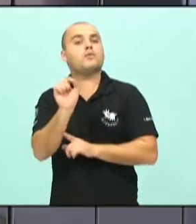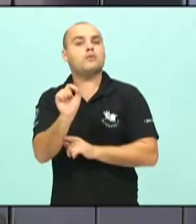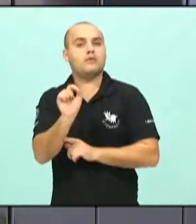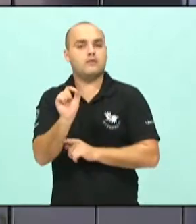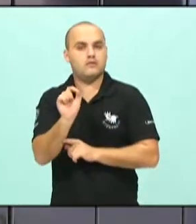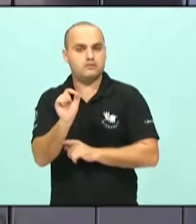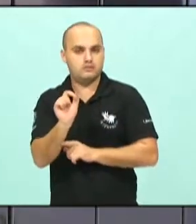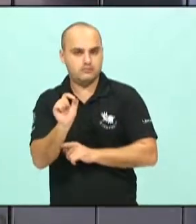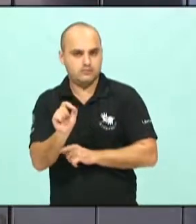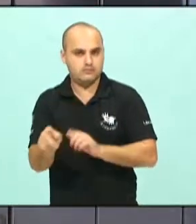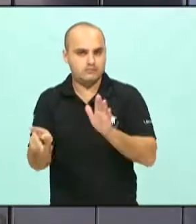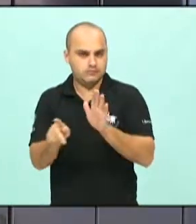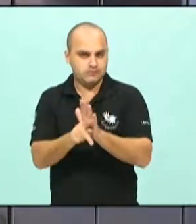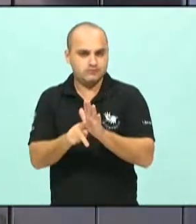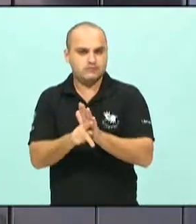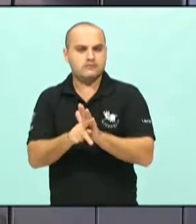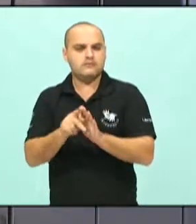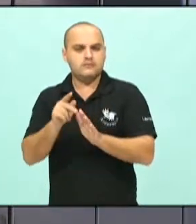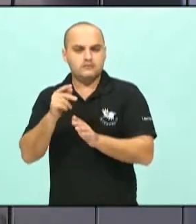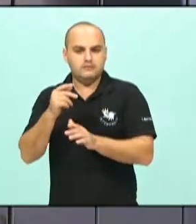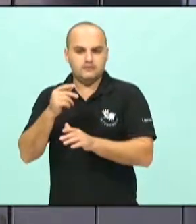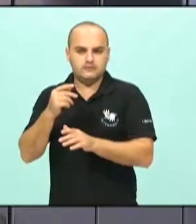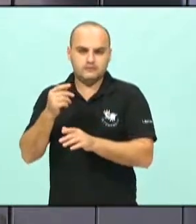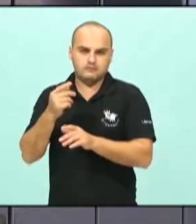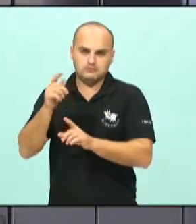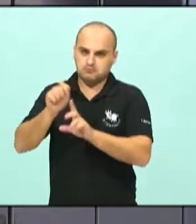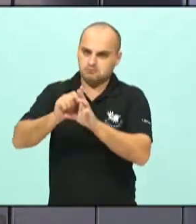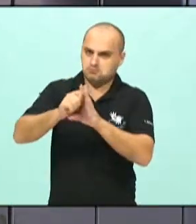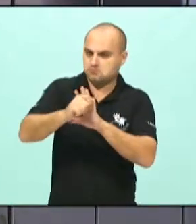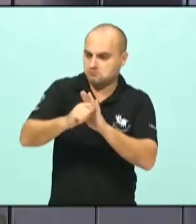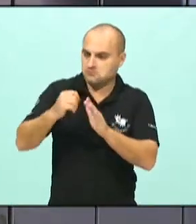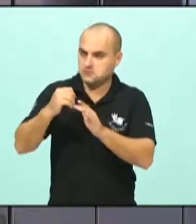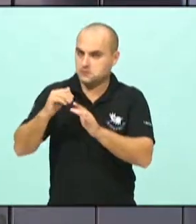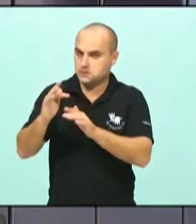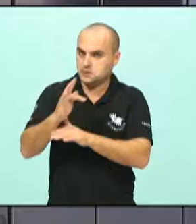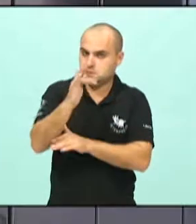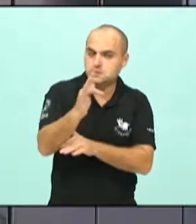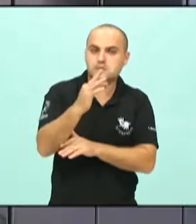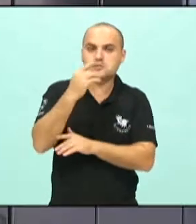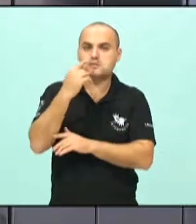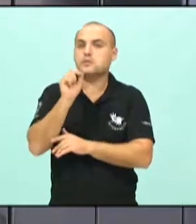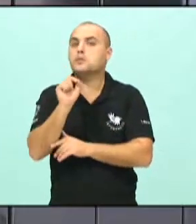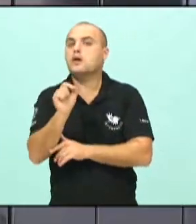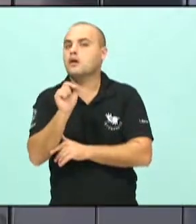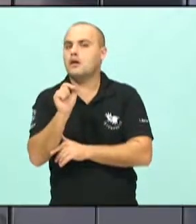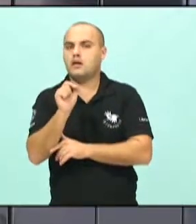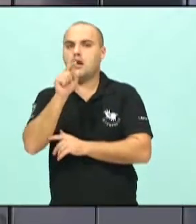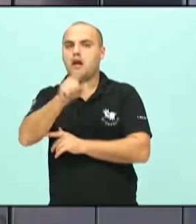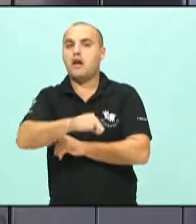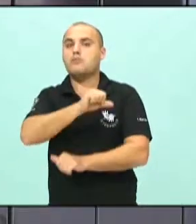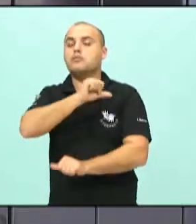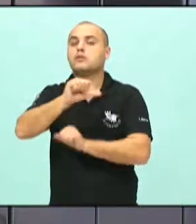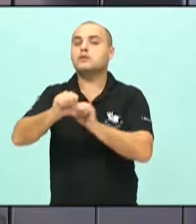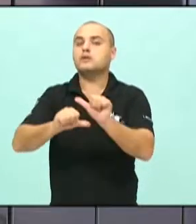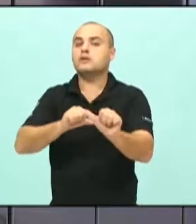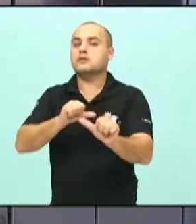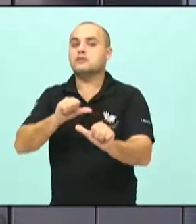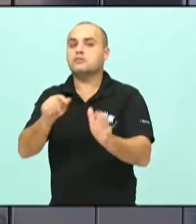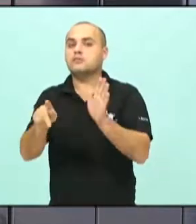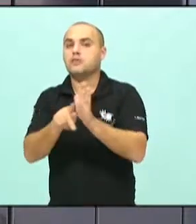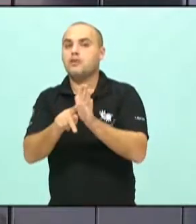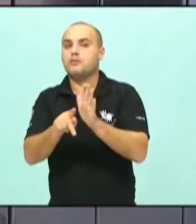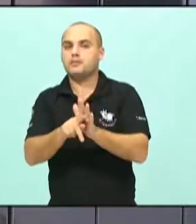uma discussão que ocorrerá nos próximos meses, também com relação a algumas mudanças de conteúdo